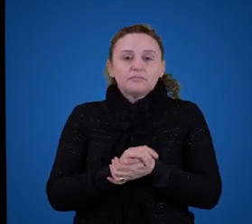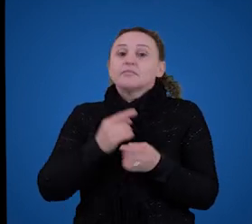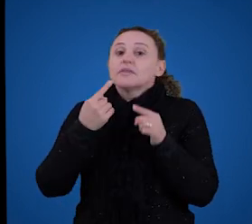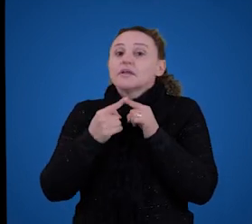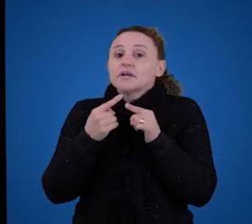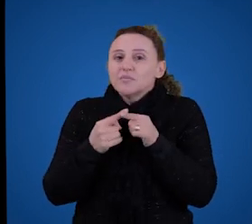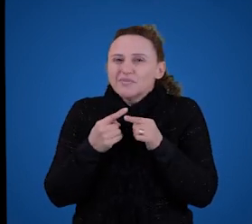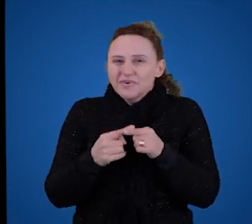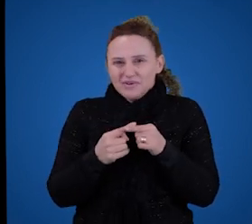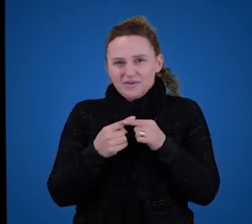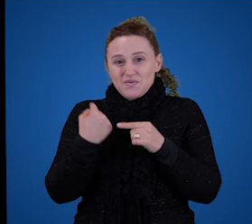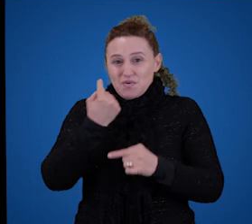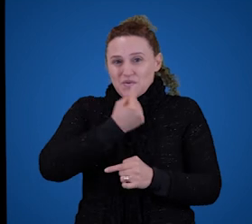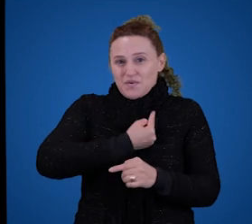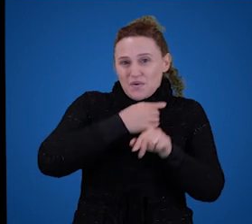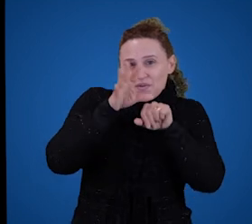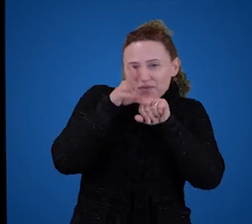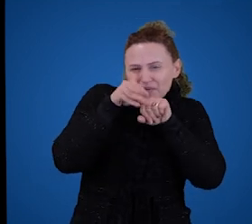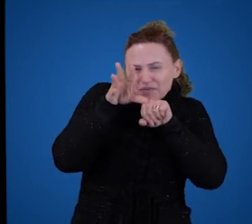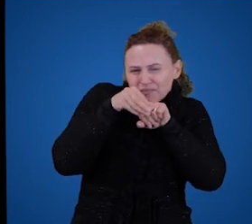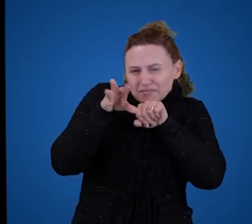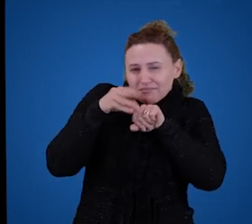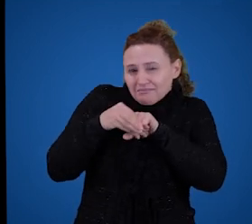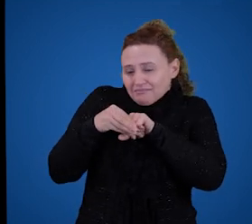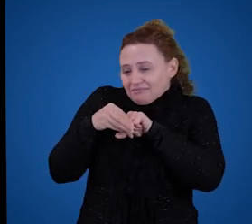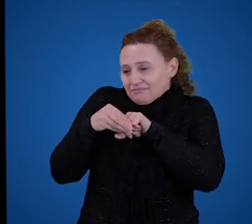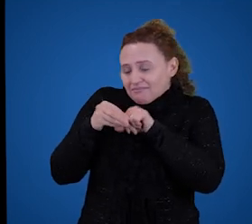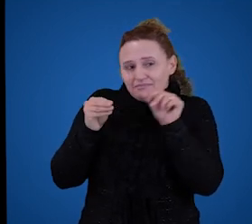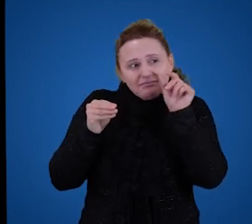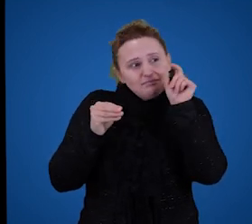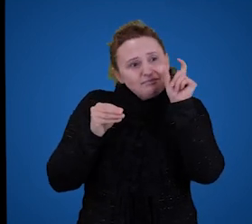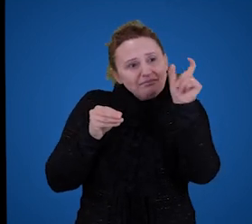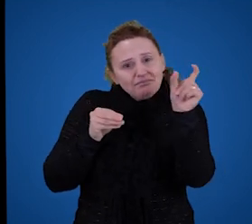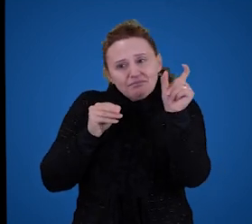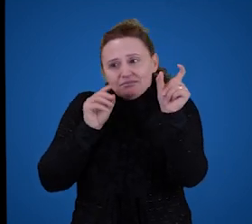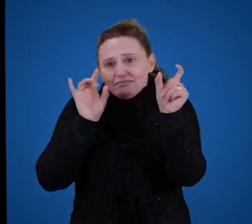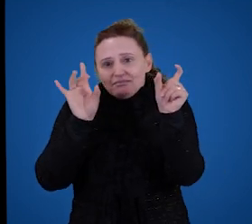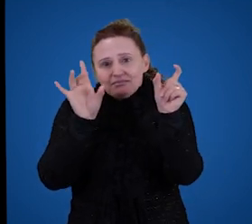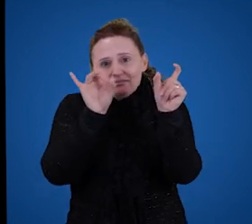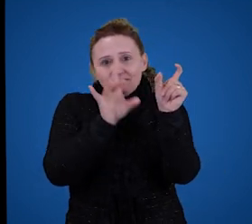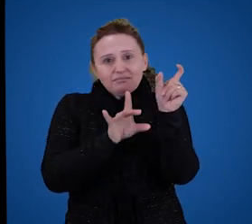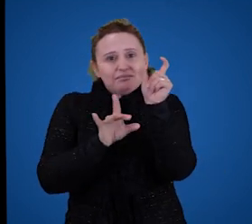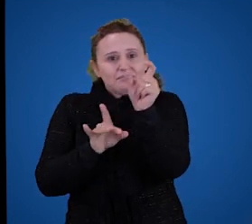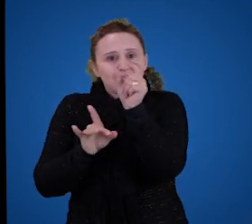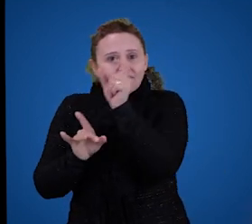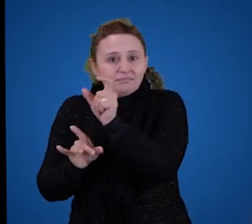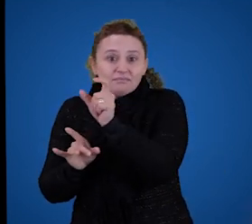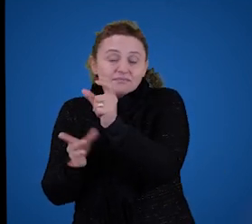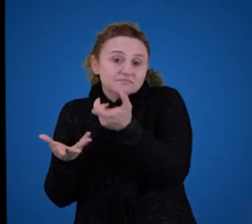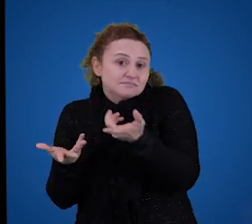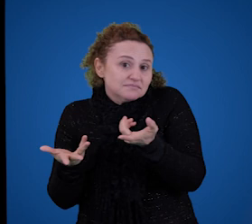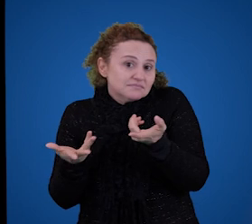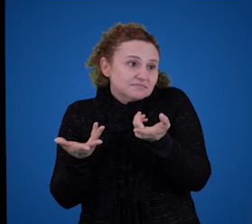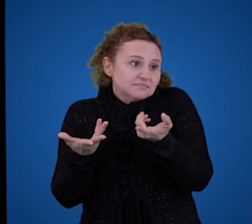novamente, apenas o nosso conhecimento de cada uma dessas palavras não parece ser suficiente para entender F.